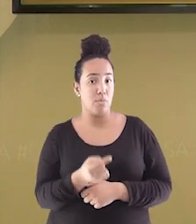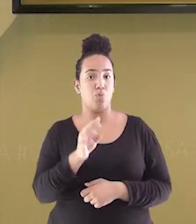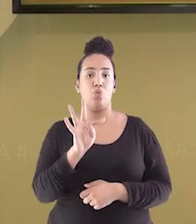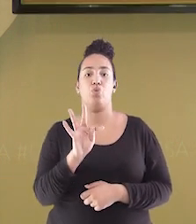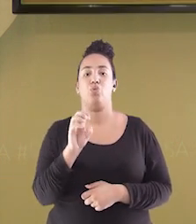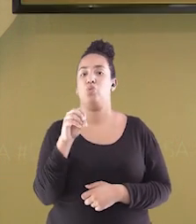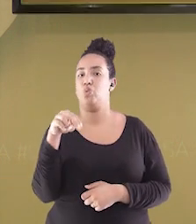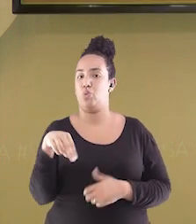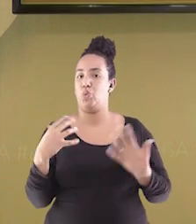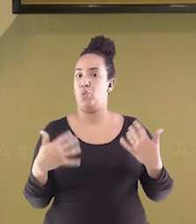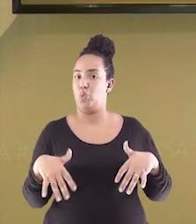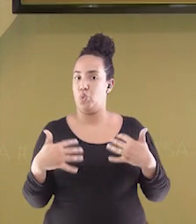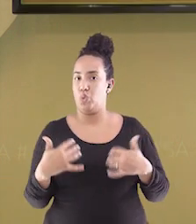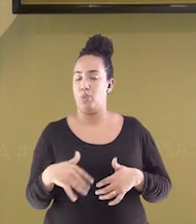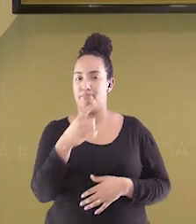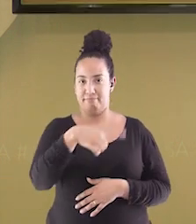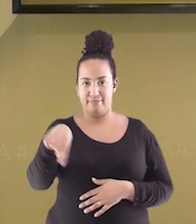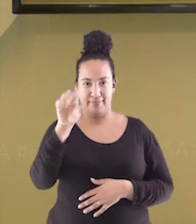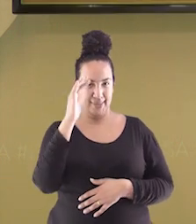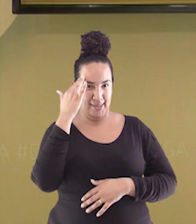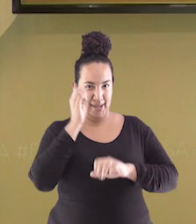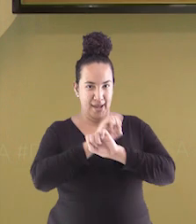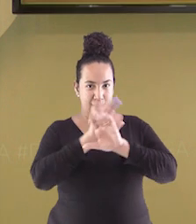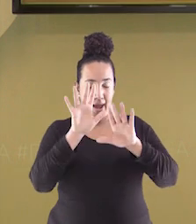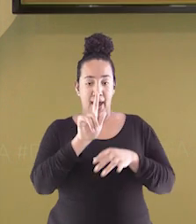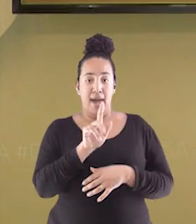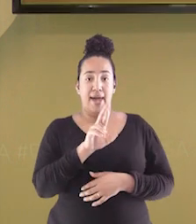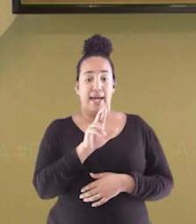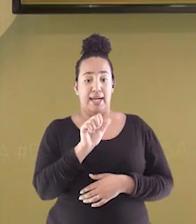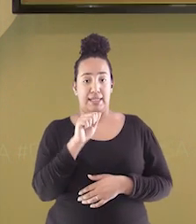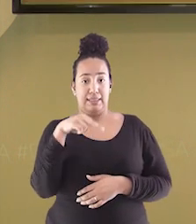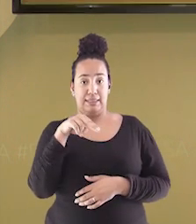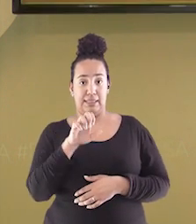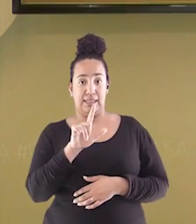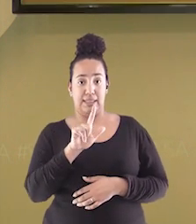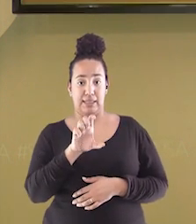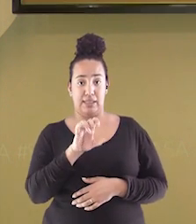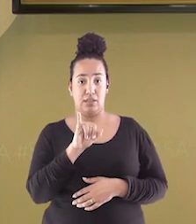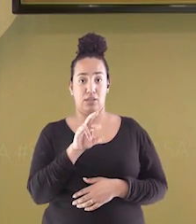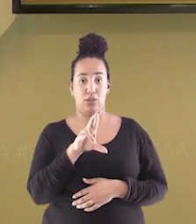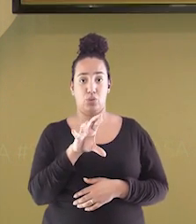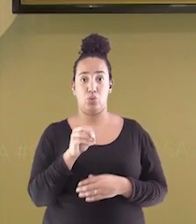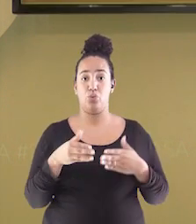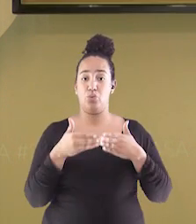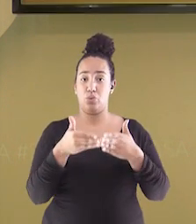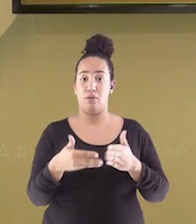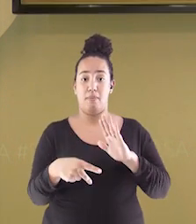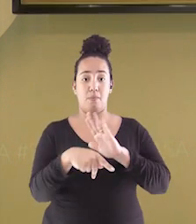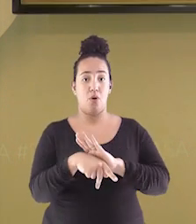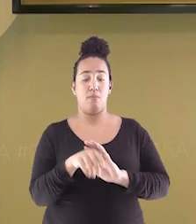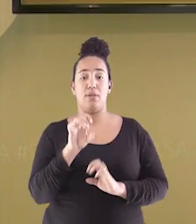toneladas. Só para seu conhecimento, granoleiros são navios específicos que